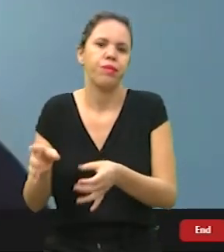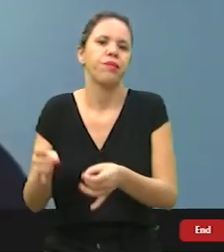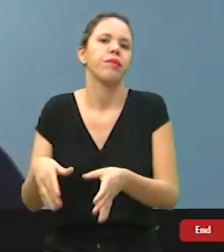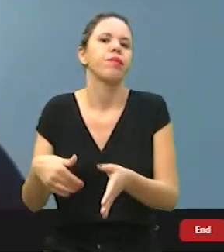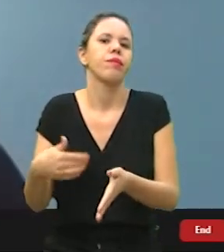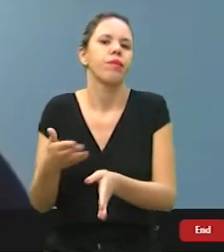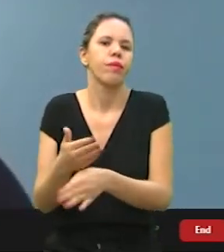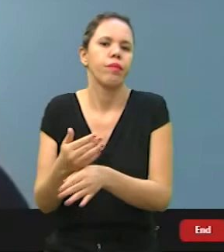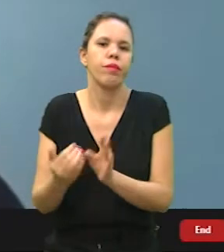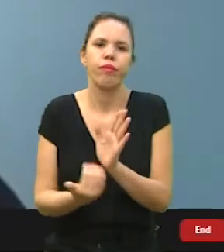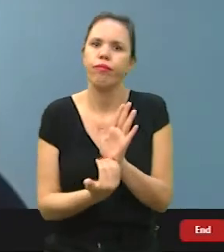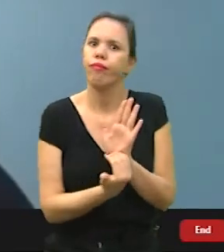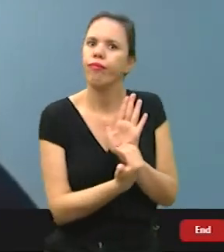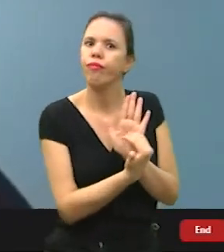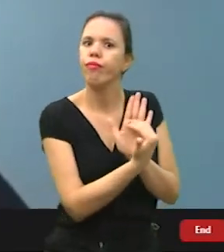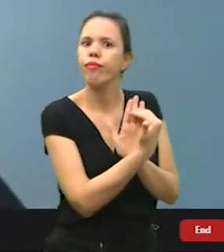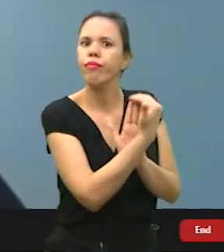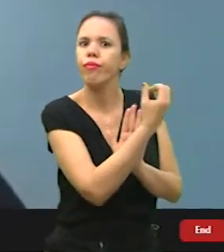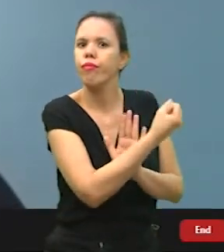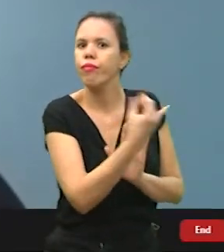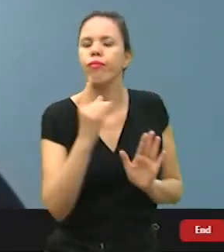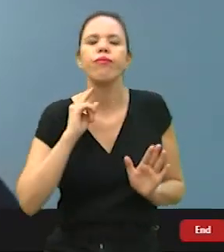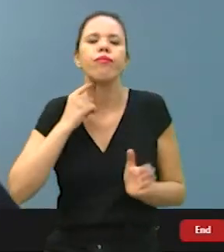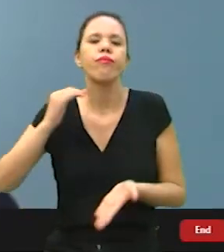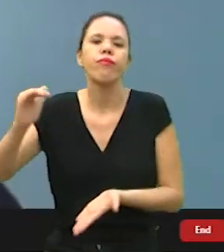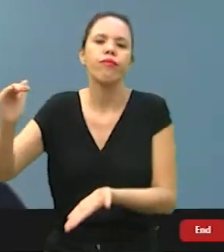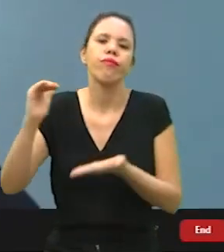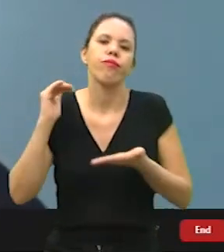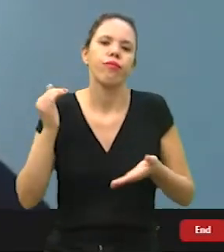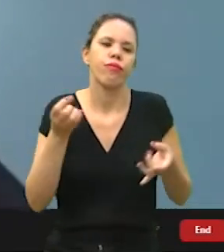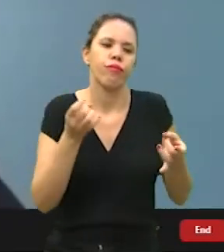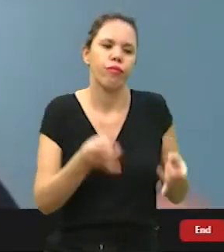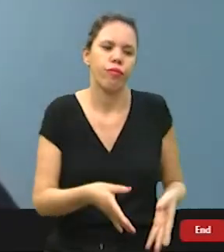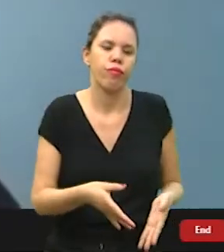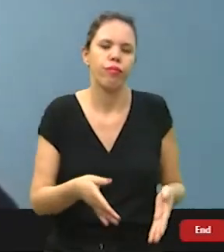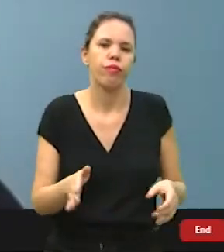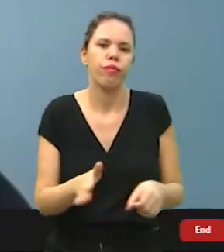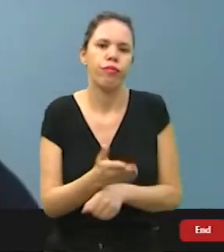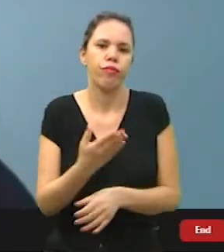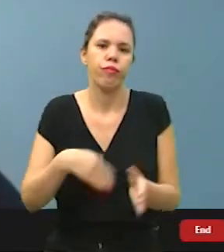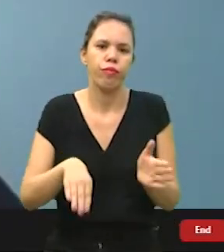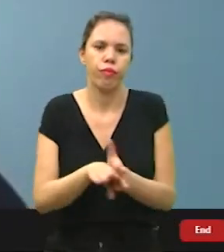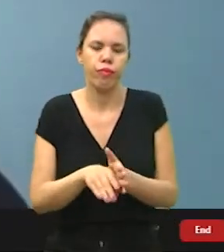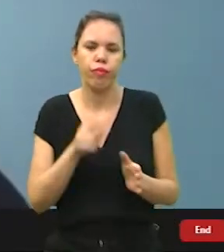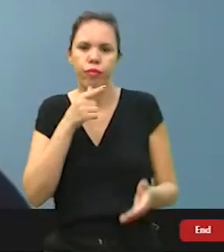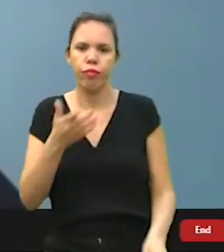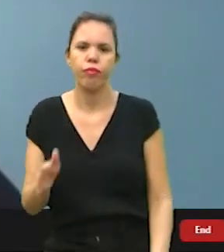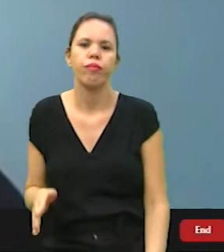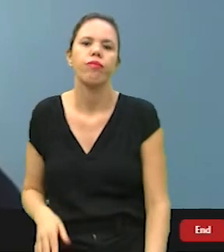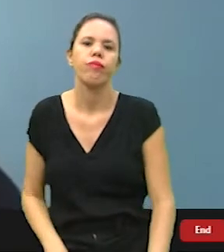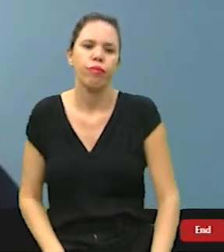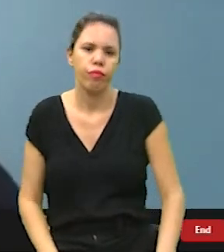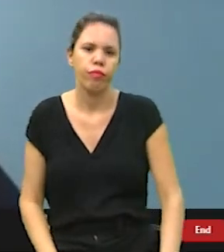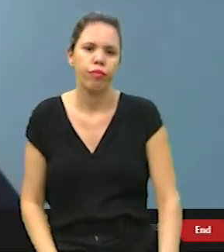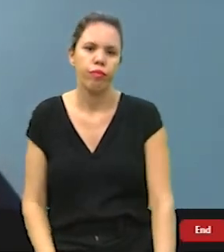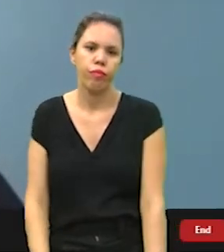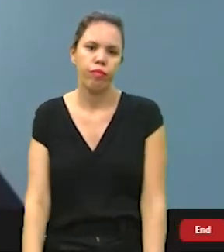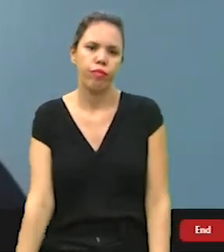fora e aumentar ainda mais a quantidade de lixo e aumentar ainda mais o que chega no oceano.